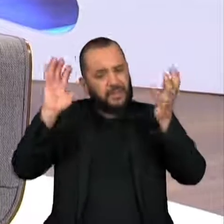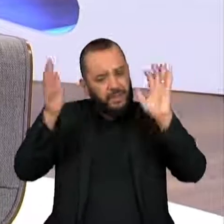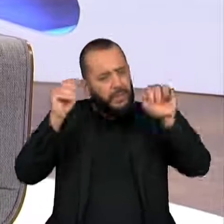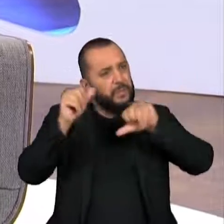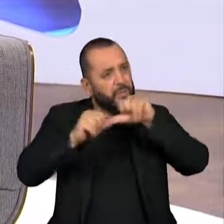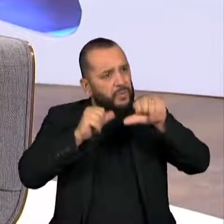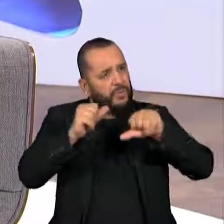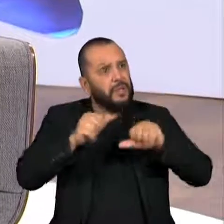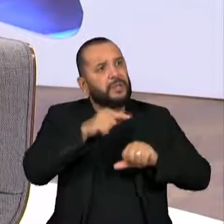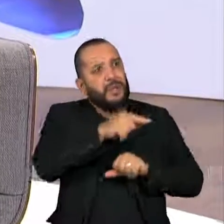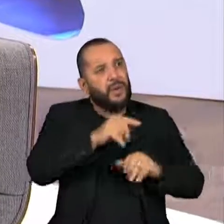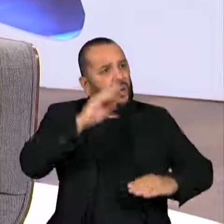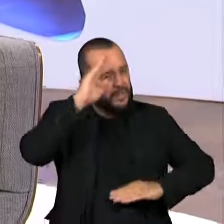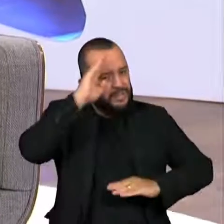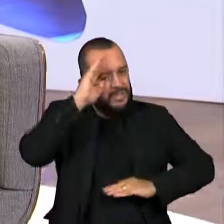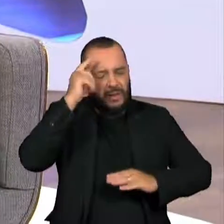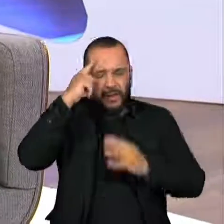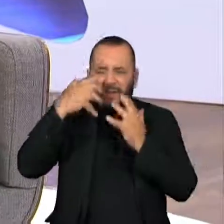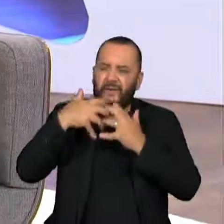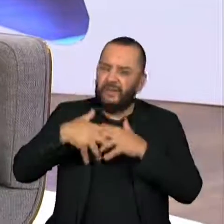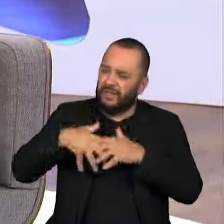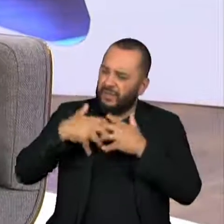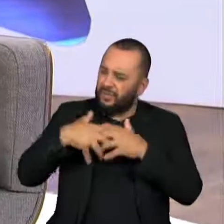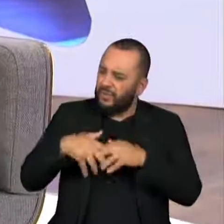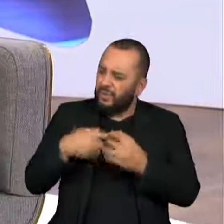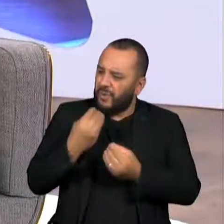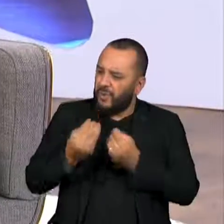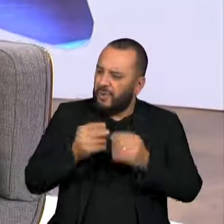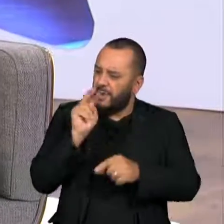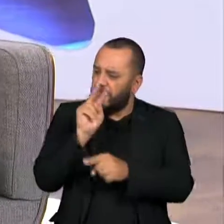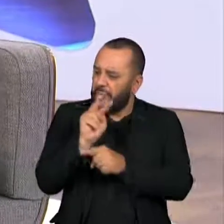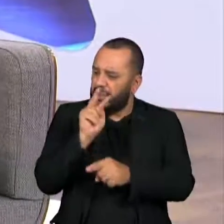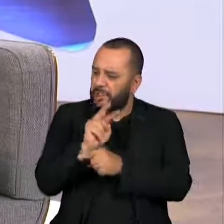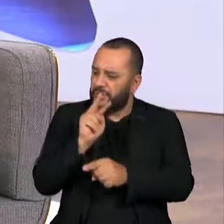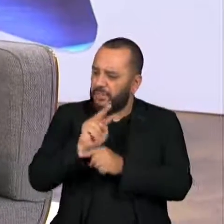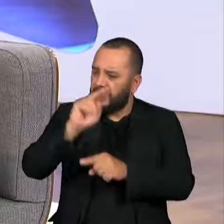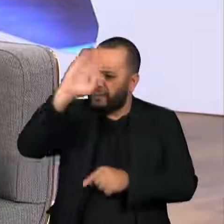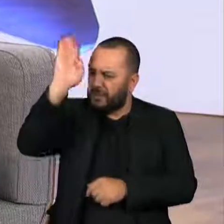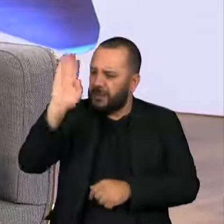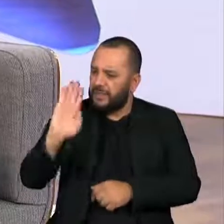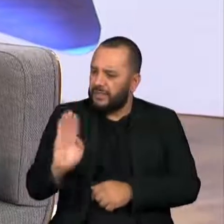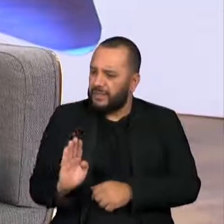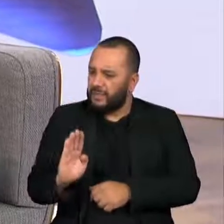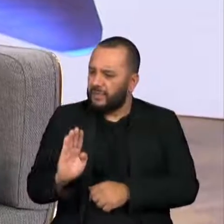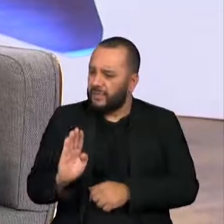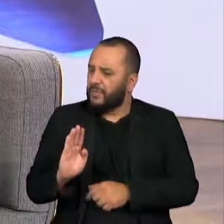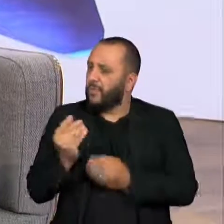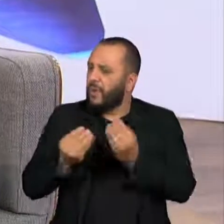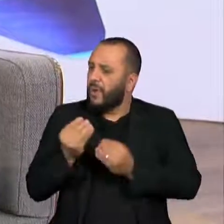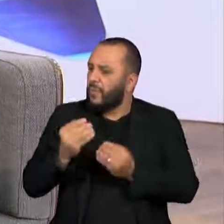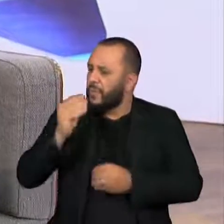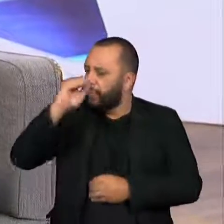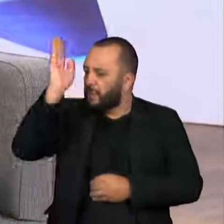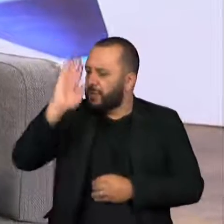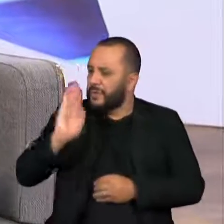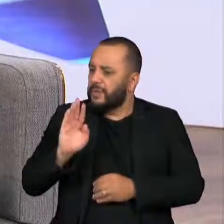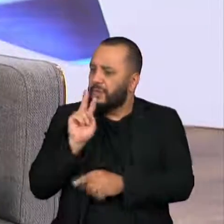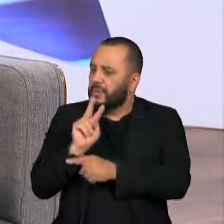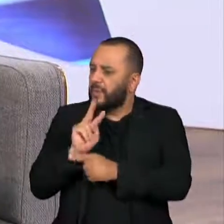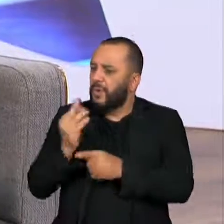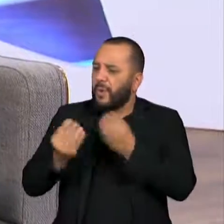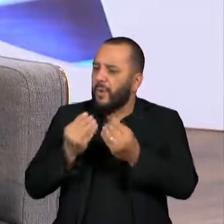defesa nacional. Você não pode defender um país ignorando a coordenada mais importante, a variável mais